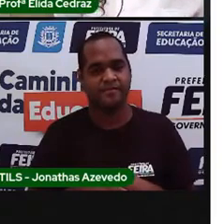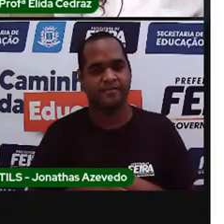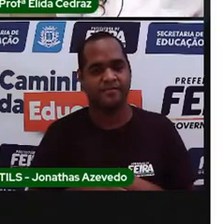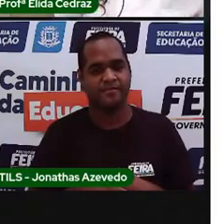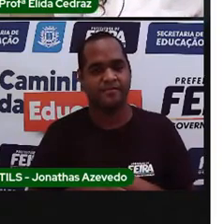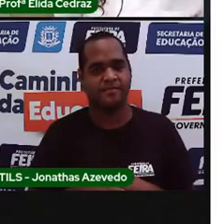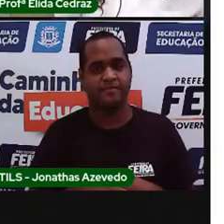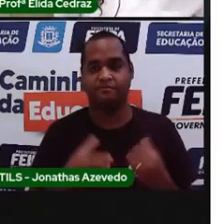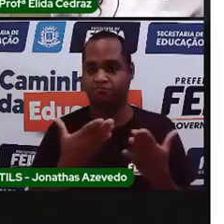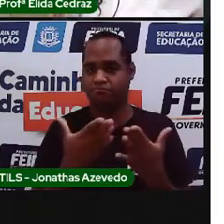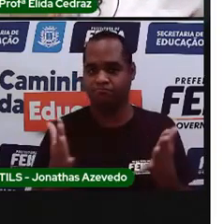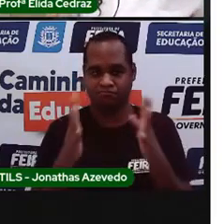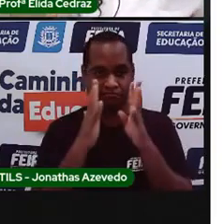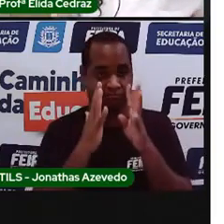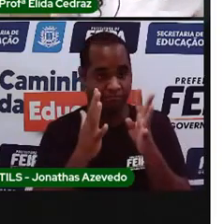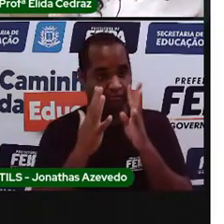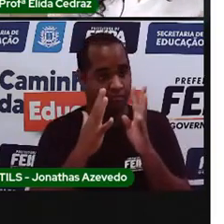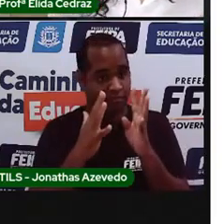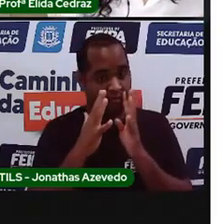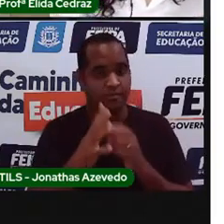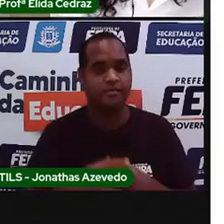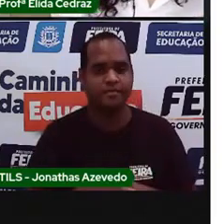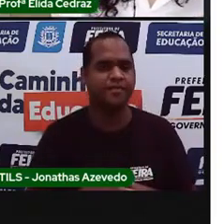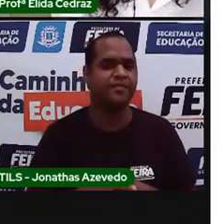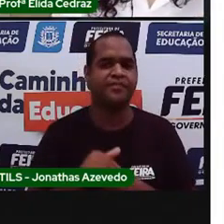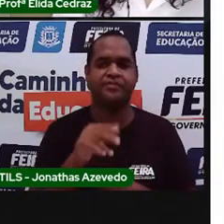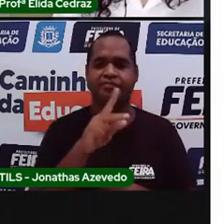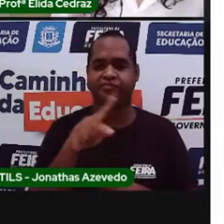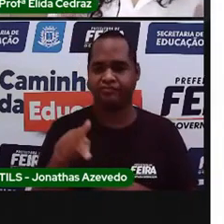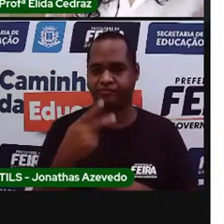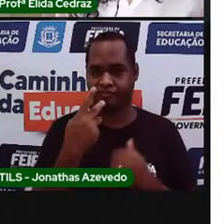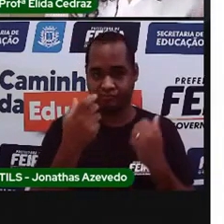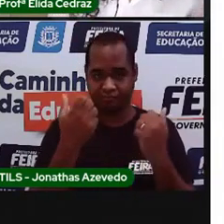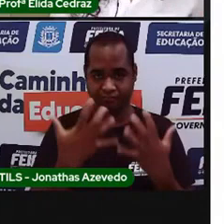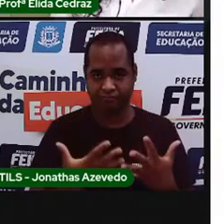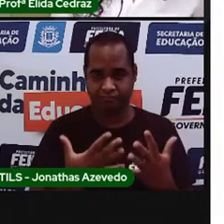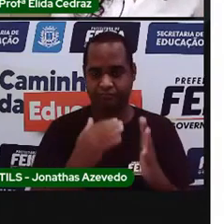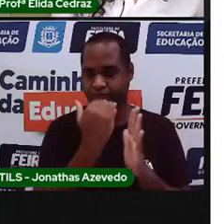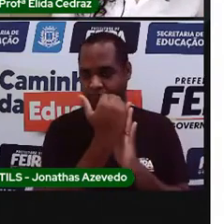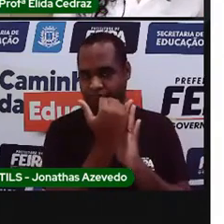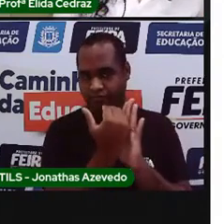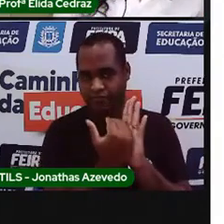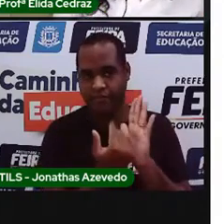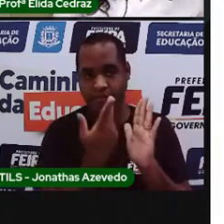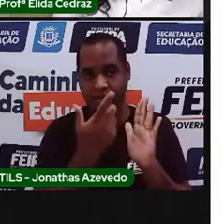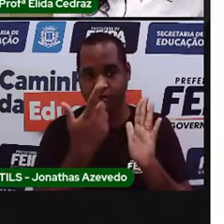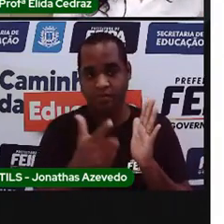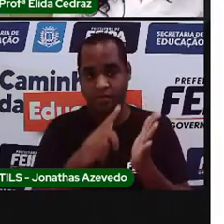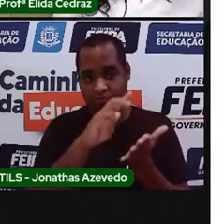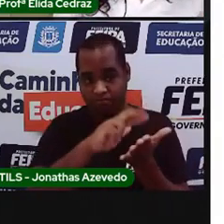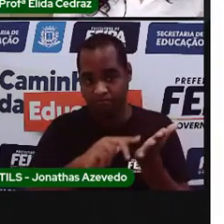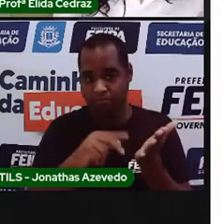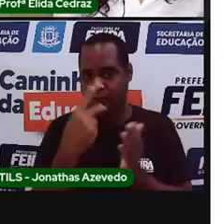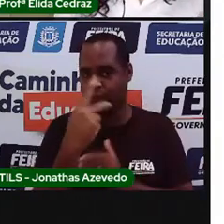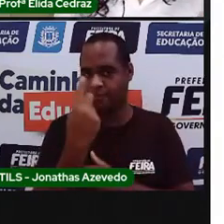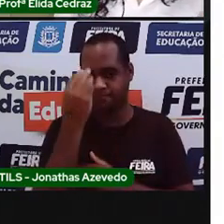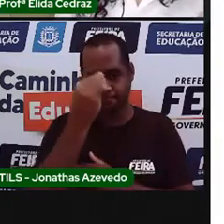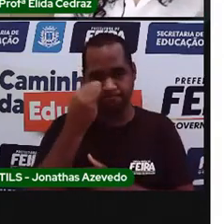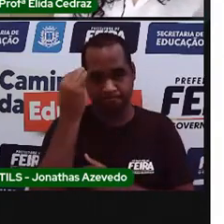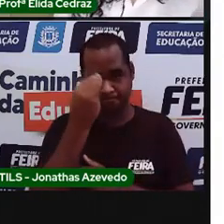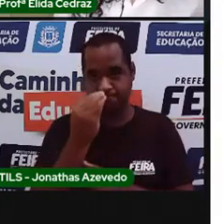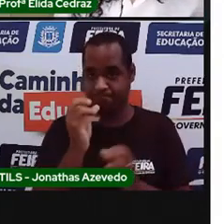Ouça com atenção. A professora deu a lista de material para fazer a experiência, certo?